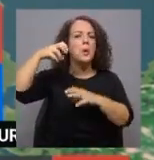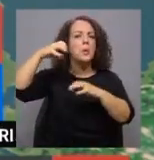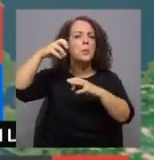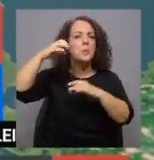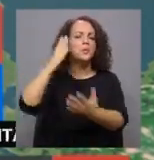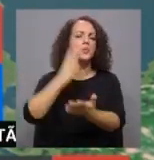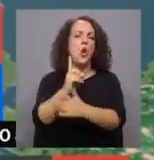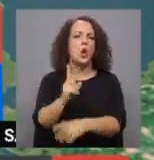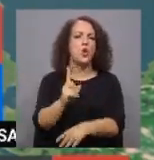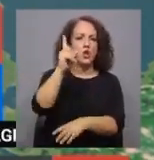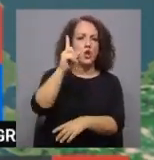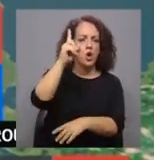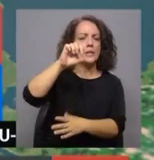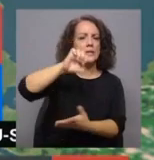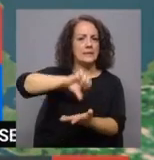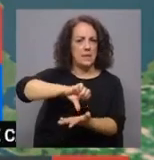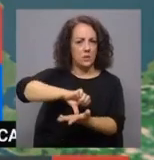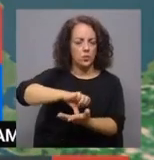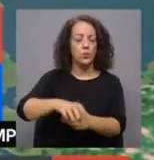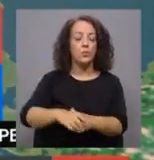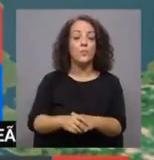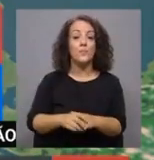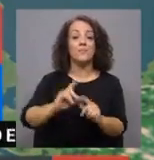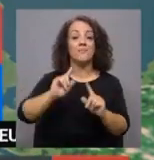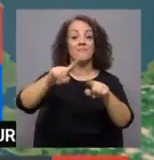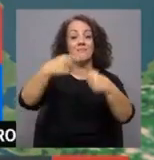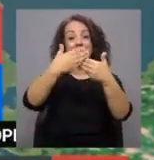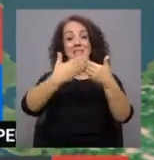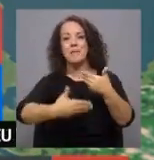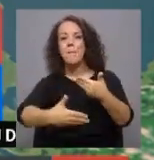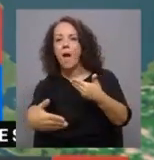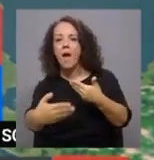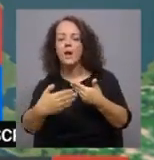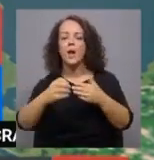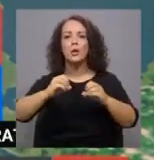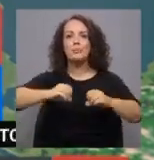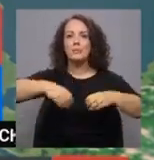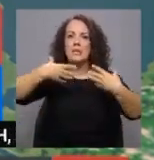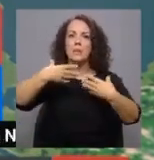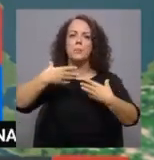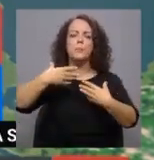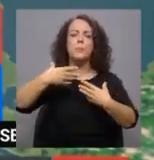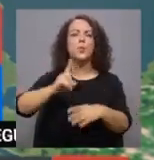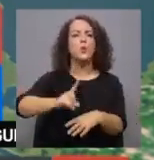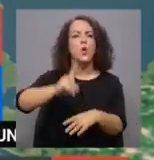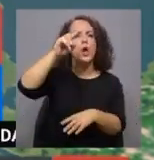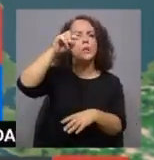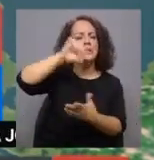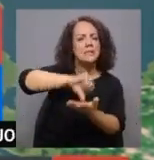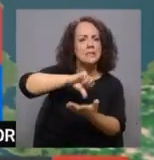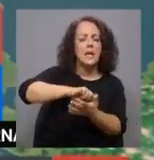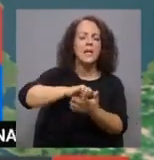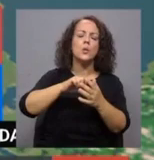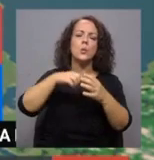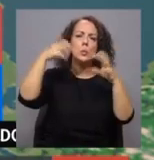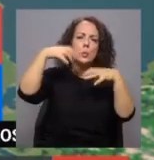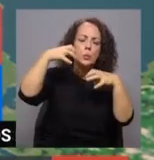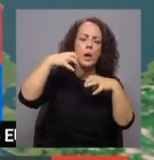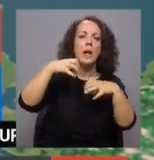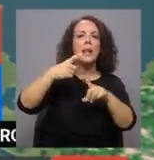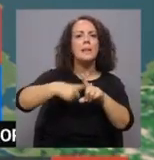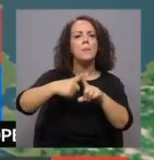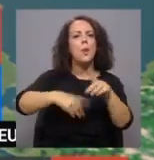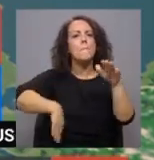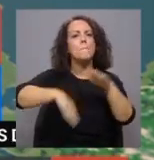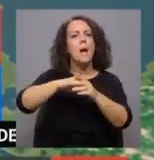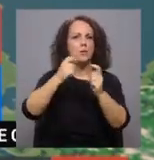regiões norte e centro. O início da semana também com alguma precipitação no norte e centro e uma pequena subida da máxima. Obrigado,